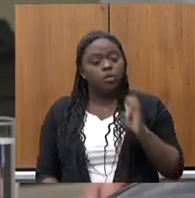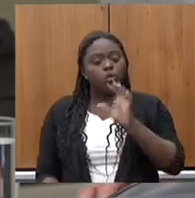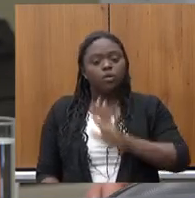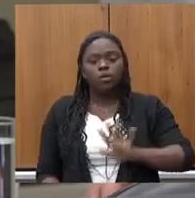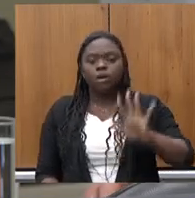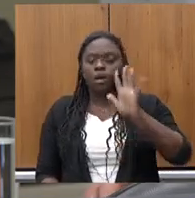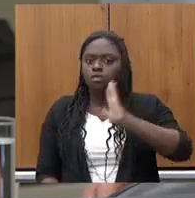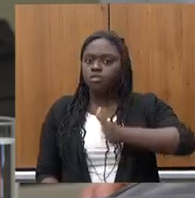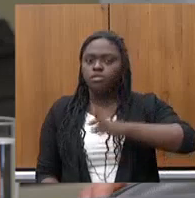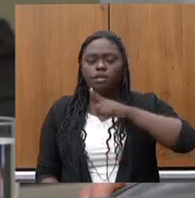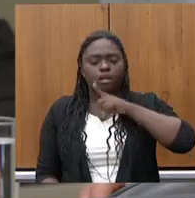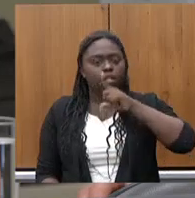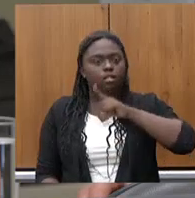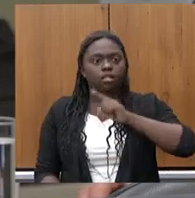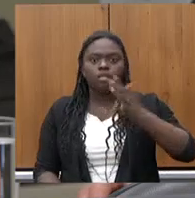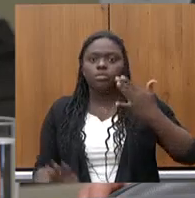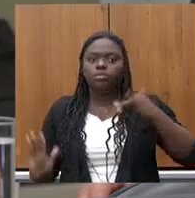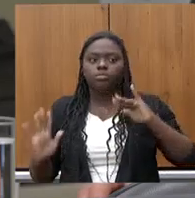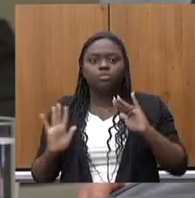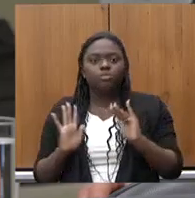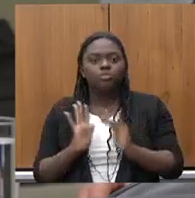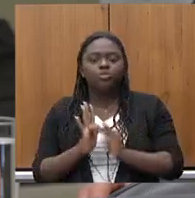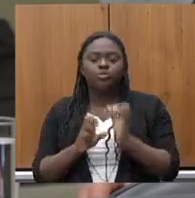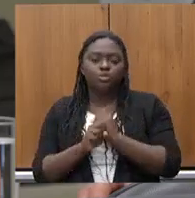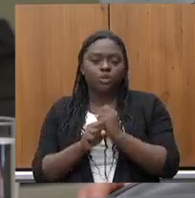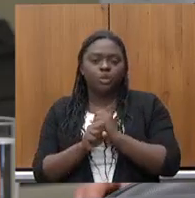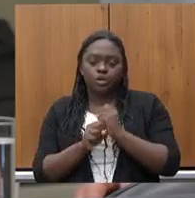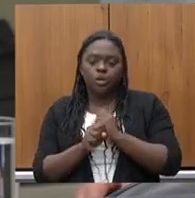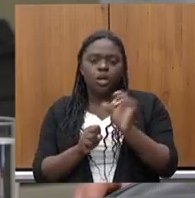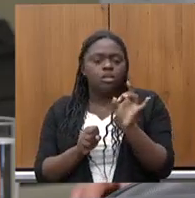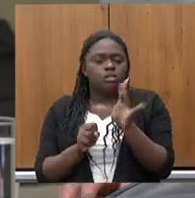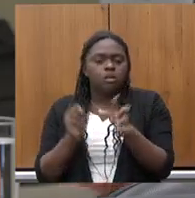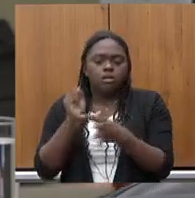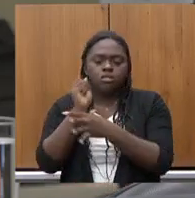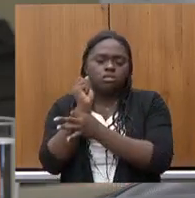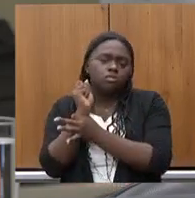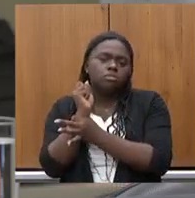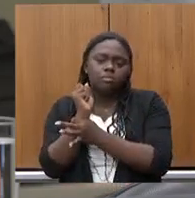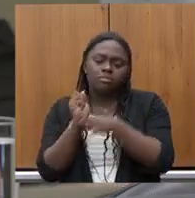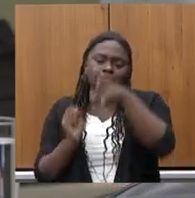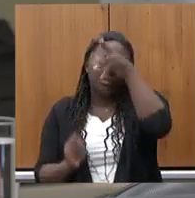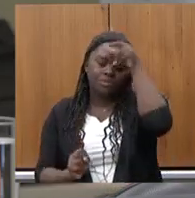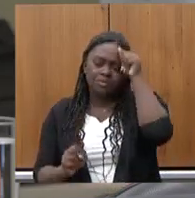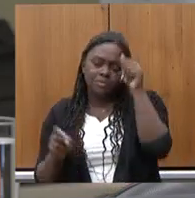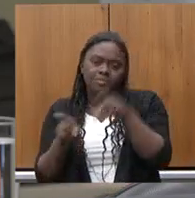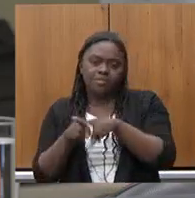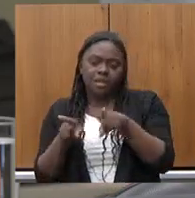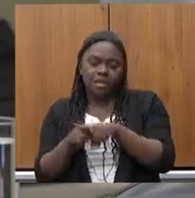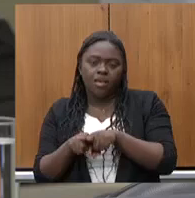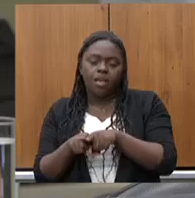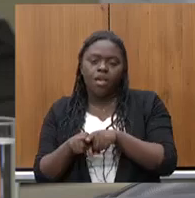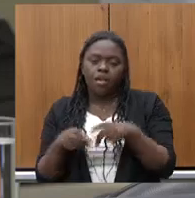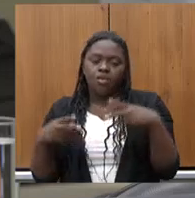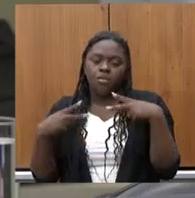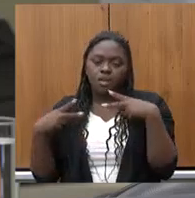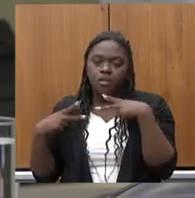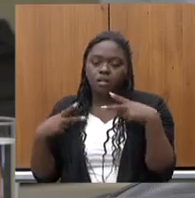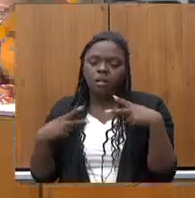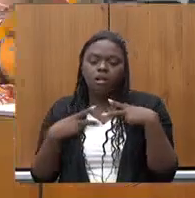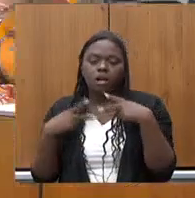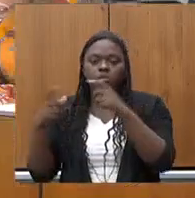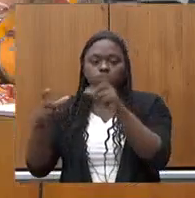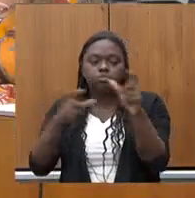em todos os tempos é só a questão da segurança pública e a questão das privatizações que nós não